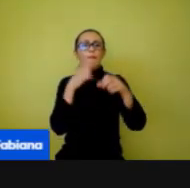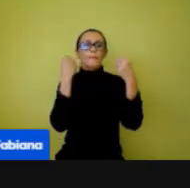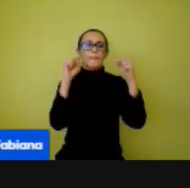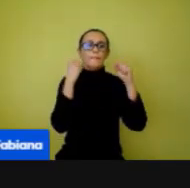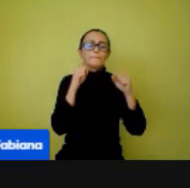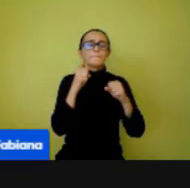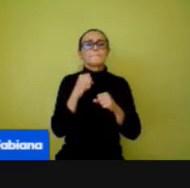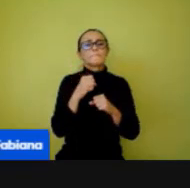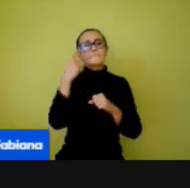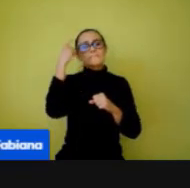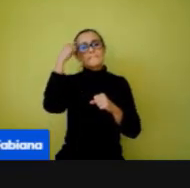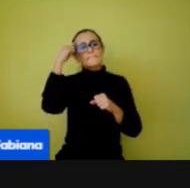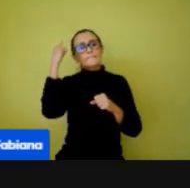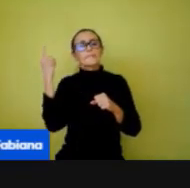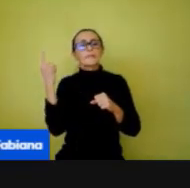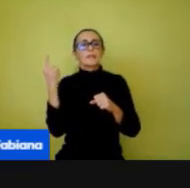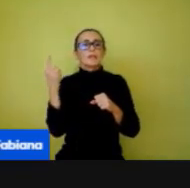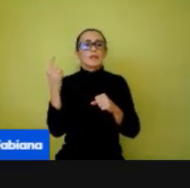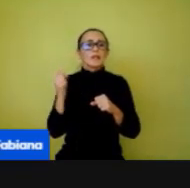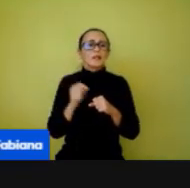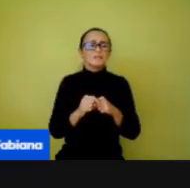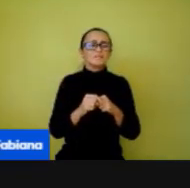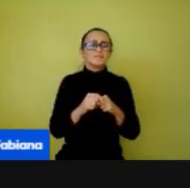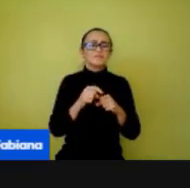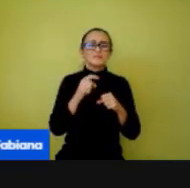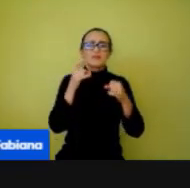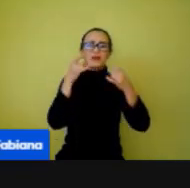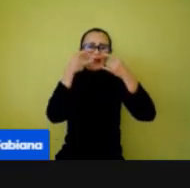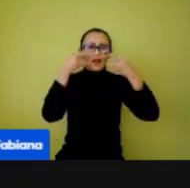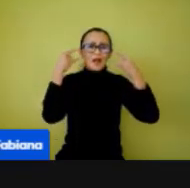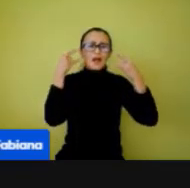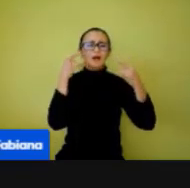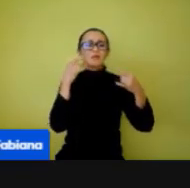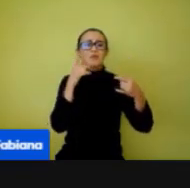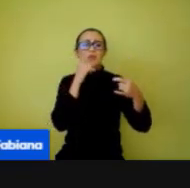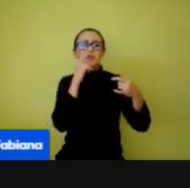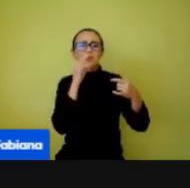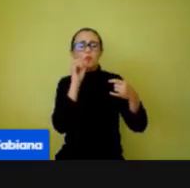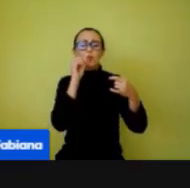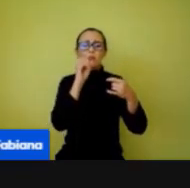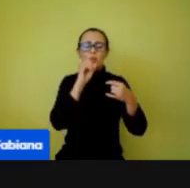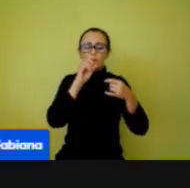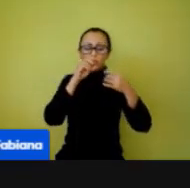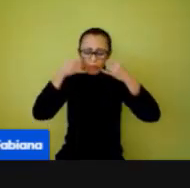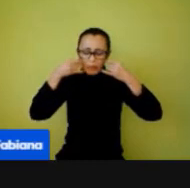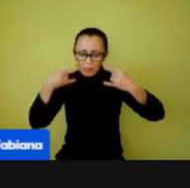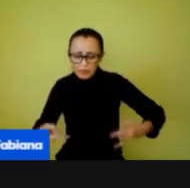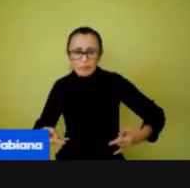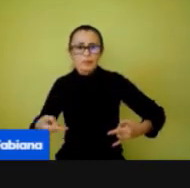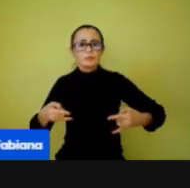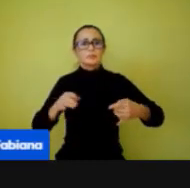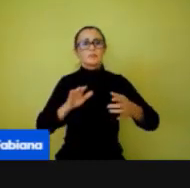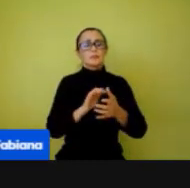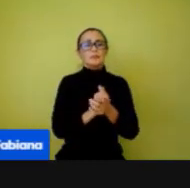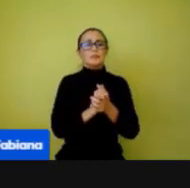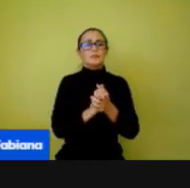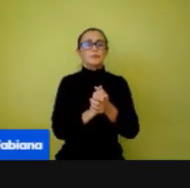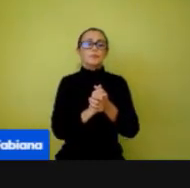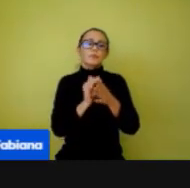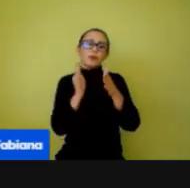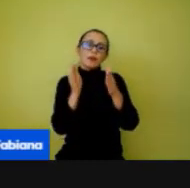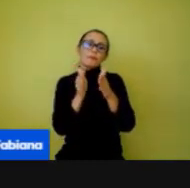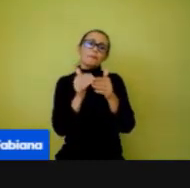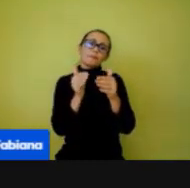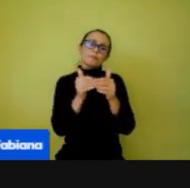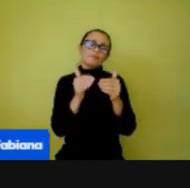mais, ou ele molhou a máscara, ou caiu a máscara no chão, por algum motivo. Pede para esse aluno